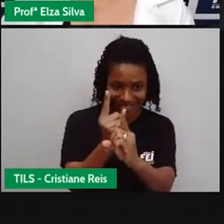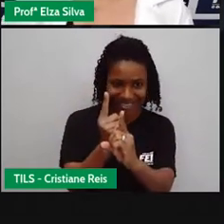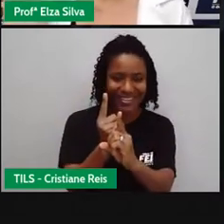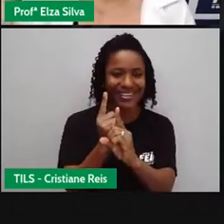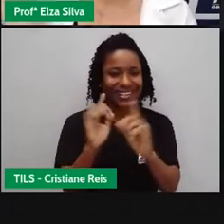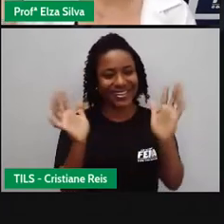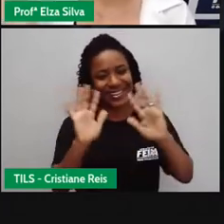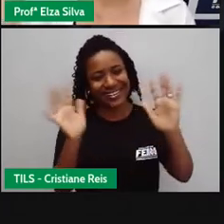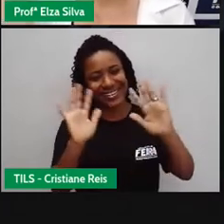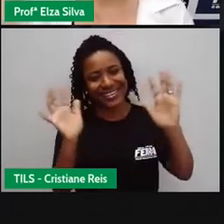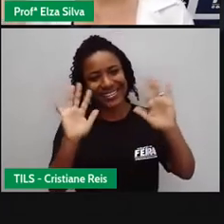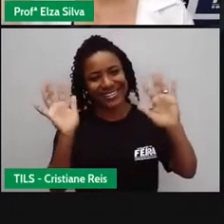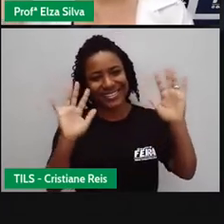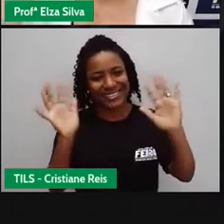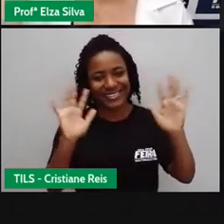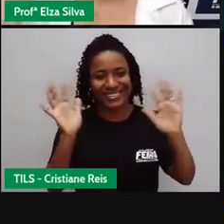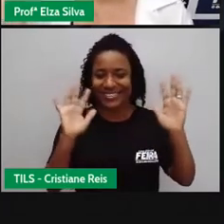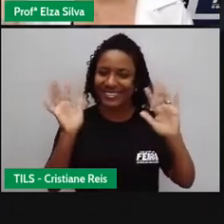Bye